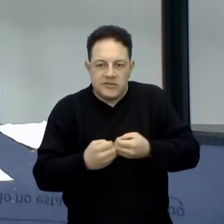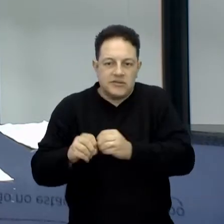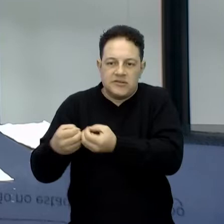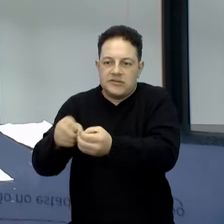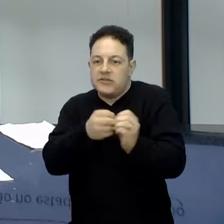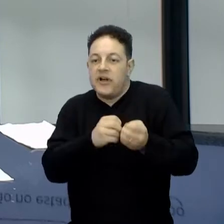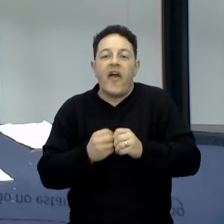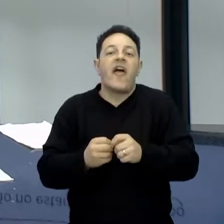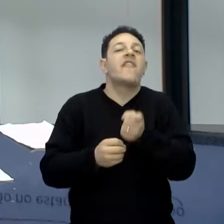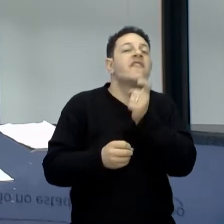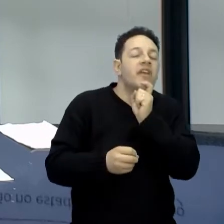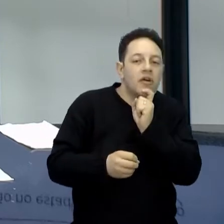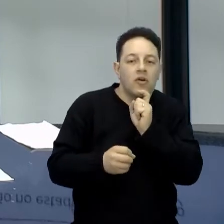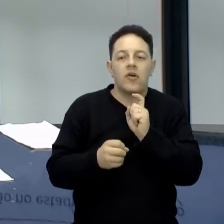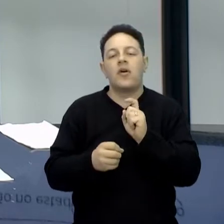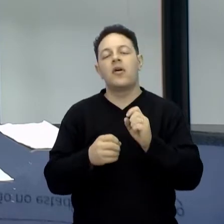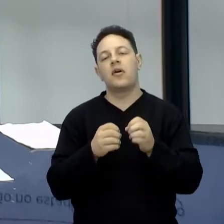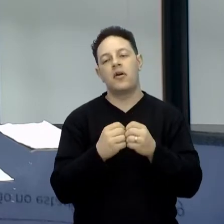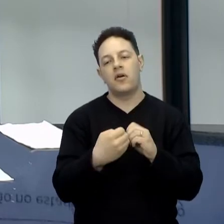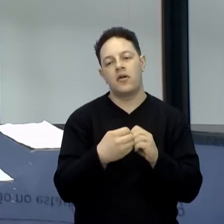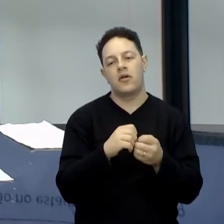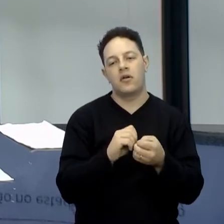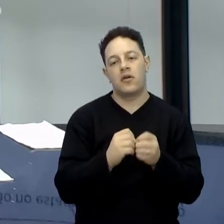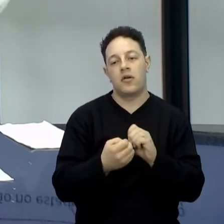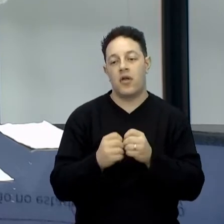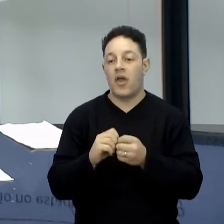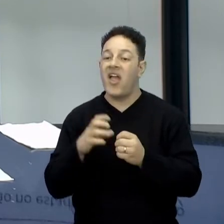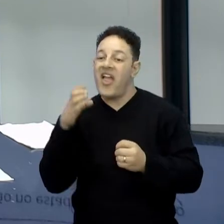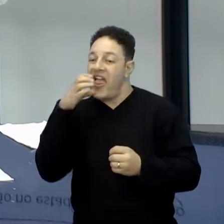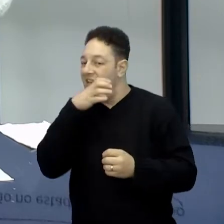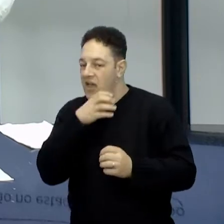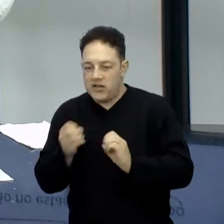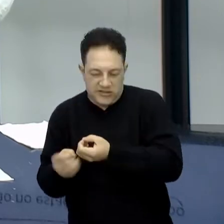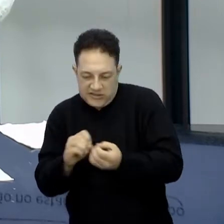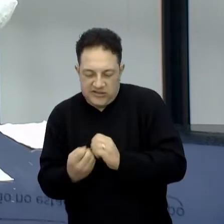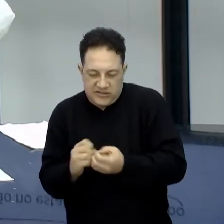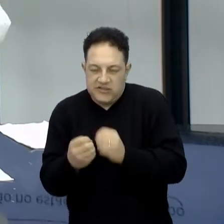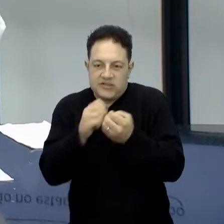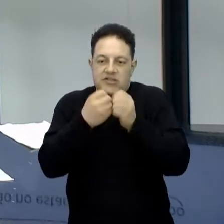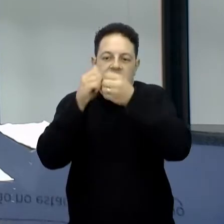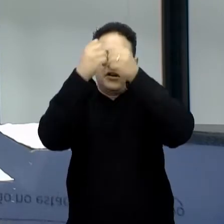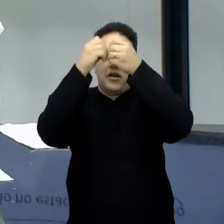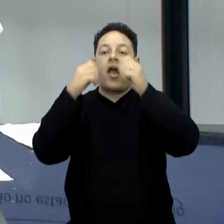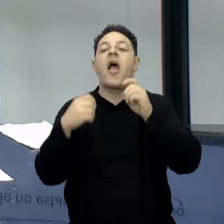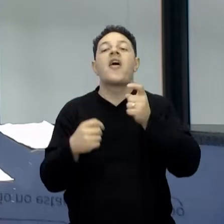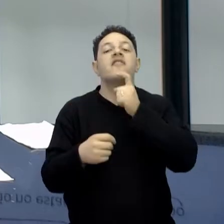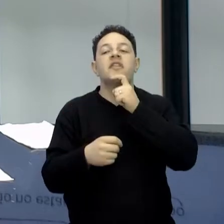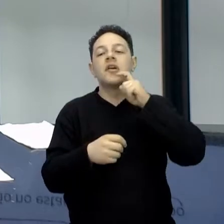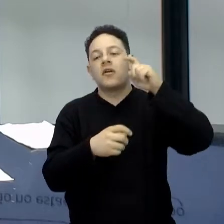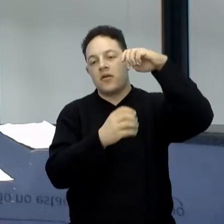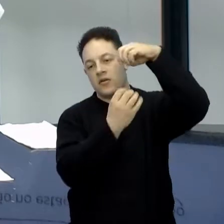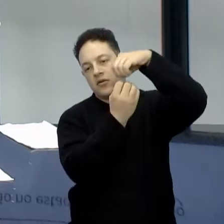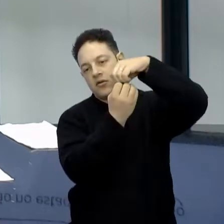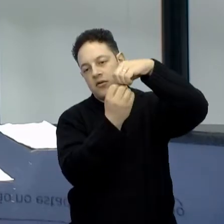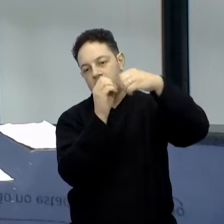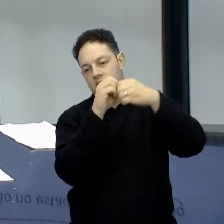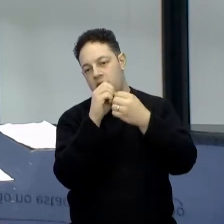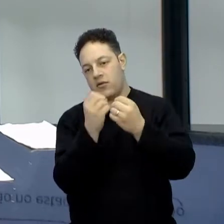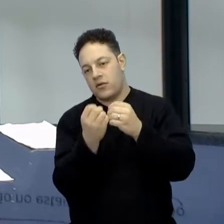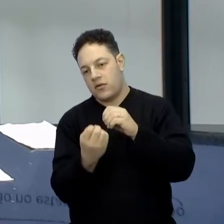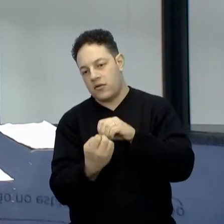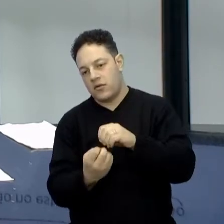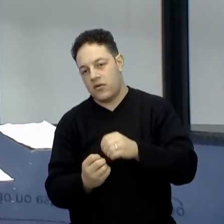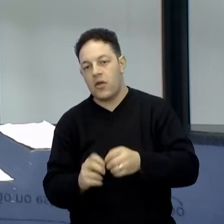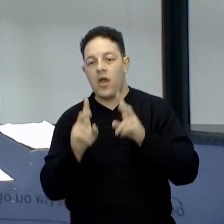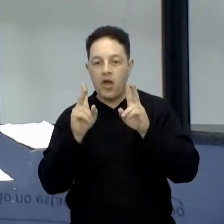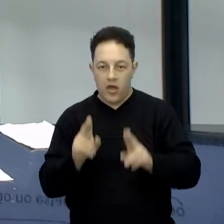As partículas quentes são mais leves, sobe, e o que está mais frio desce. Lá na geotérmica é assim, a água que está lá